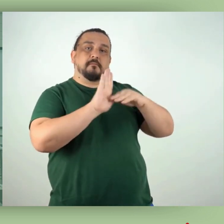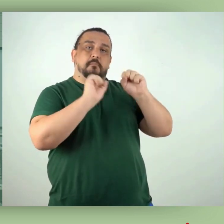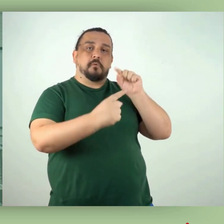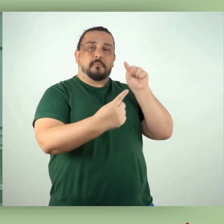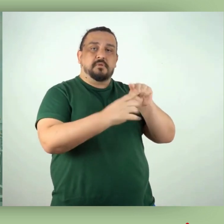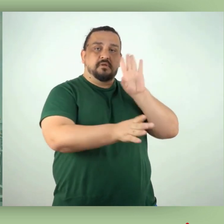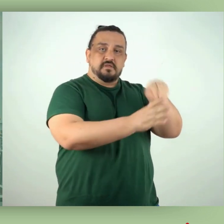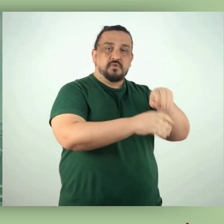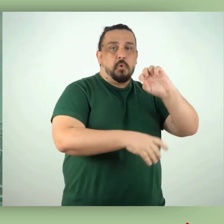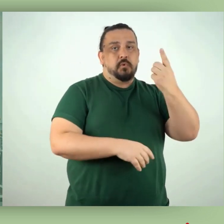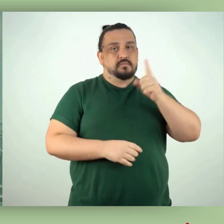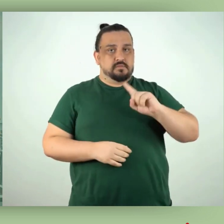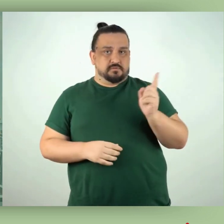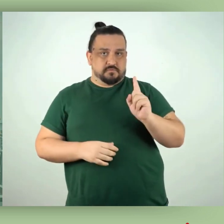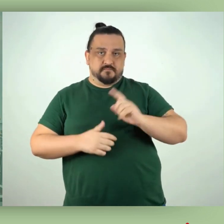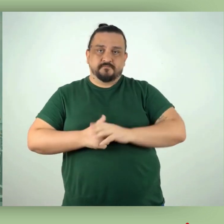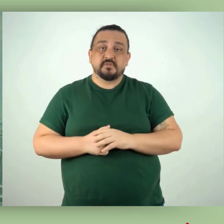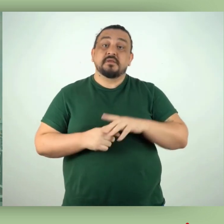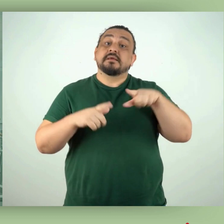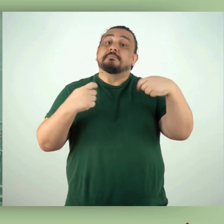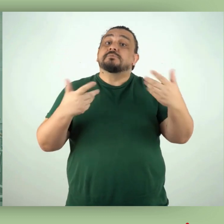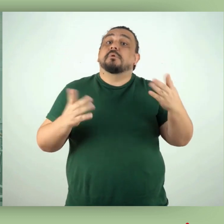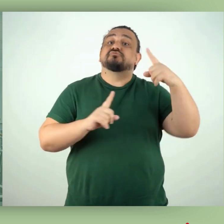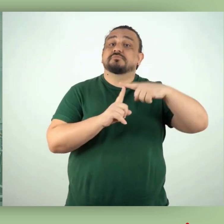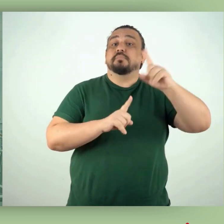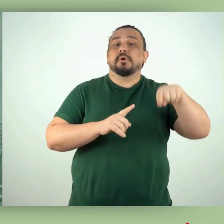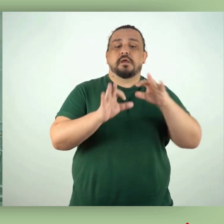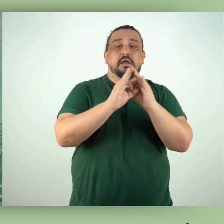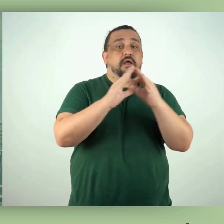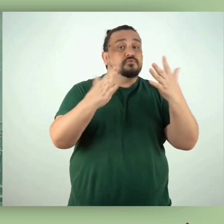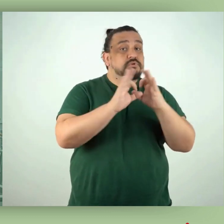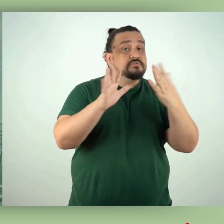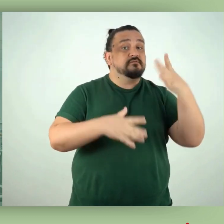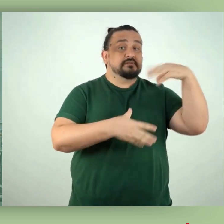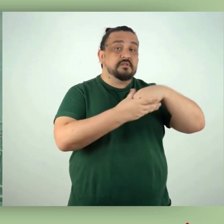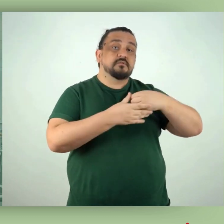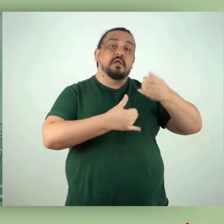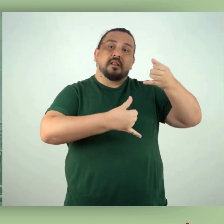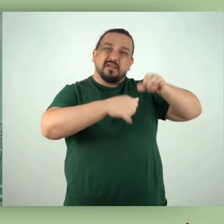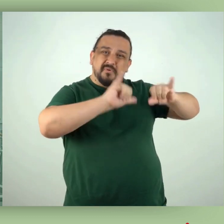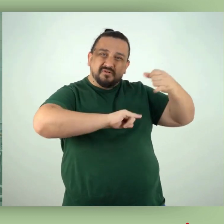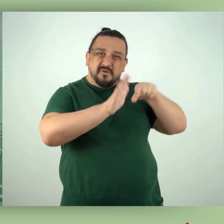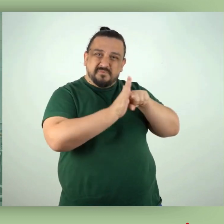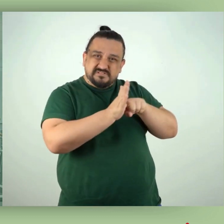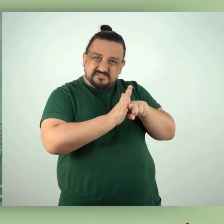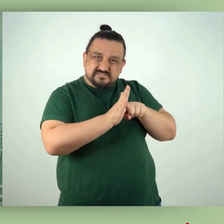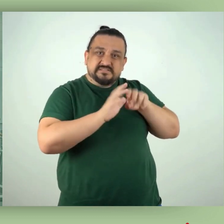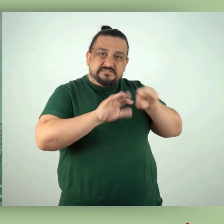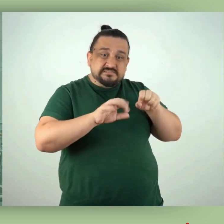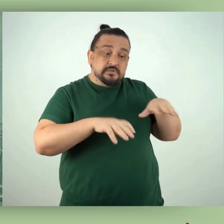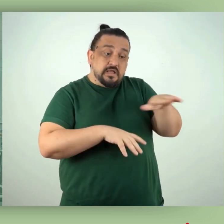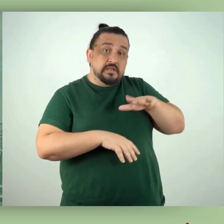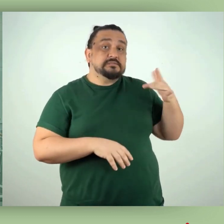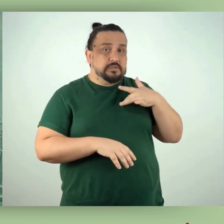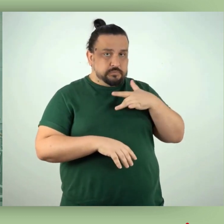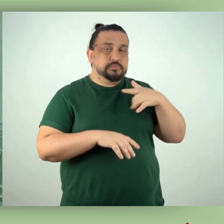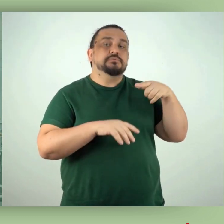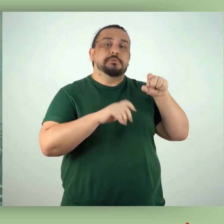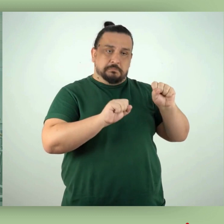é imprópria ou não prevista. Enquadra-se nesse grupo o rejeito radioativo proveniente de laboratório de pesquisa e